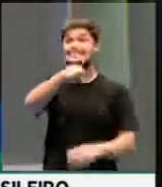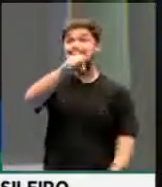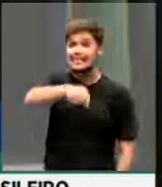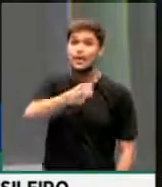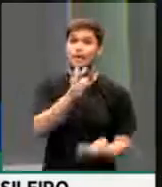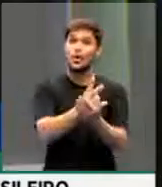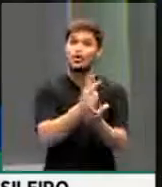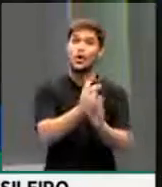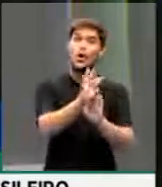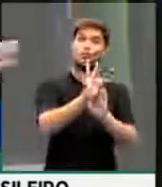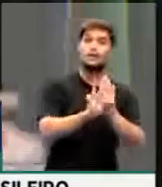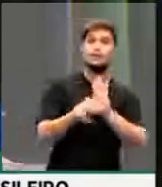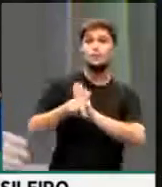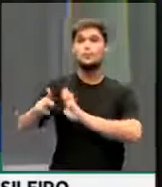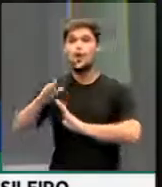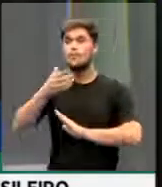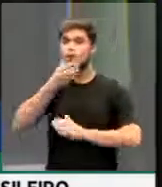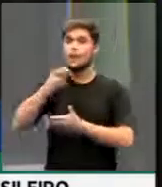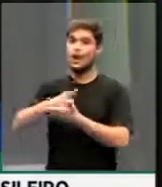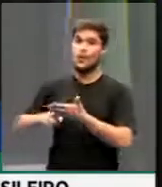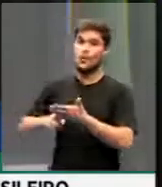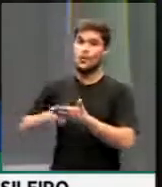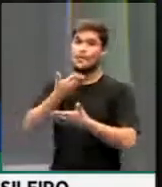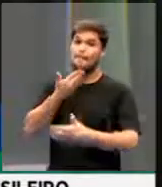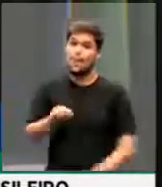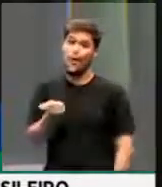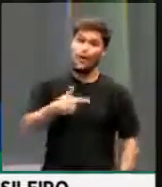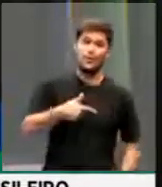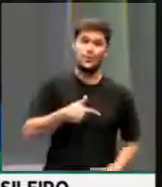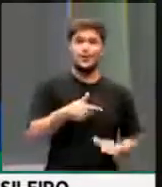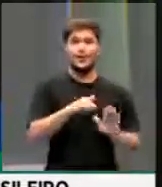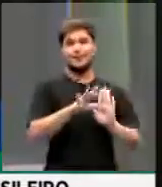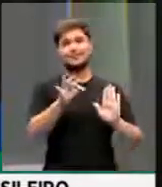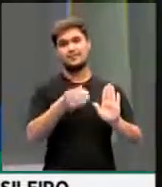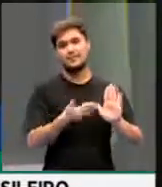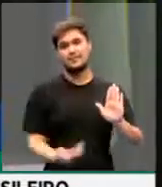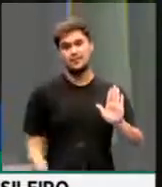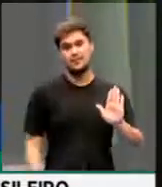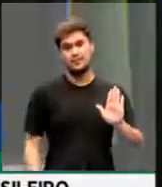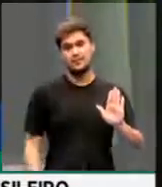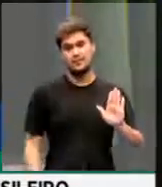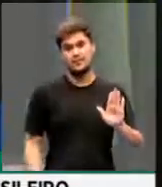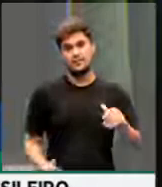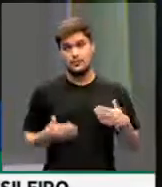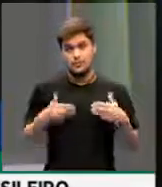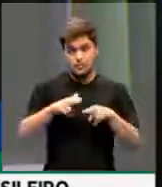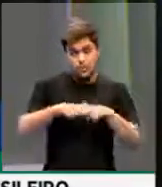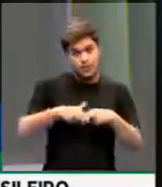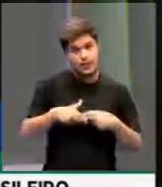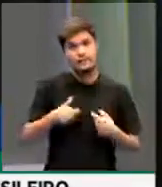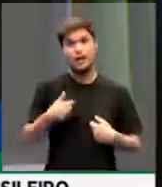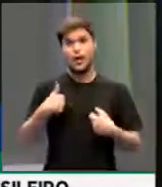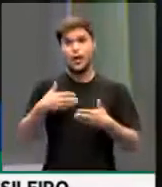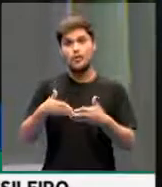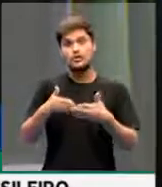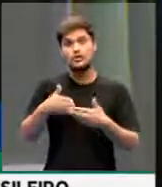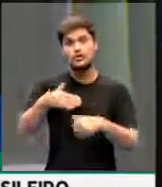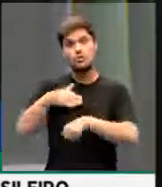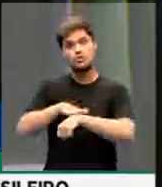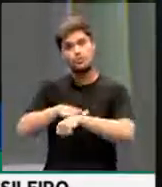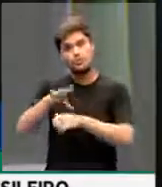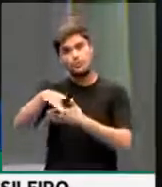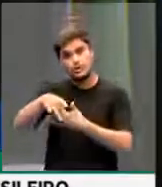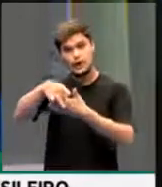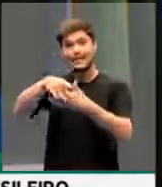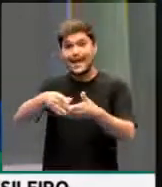relator, que nesse ponto é melhor do que a emenda que está sendo destacada. E é por isso que pedi o tempo de líder nesse momento.